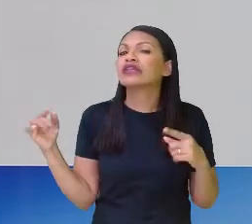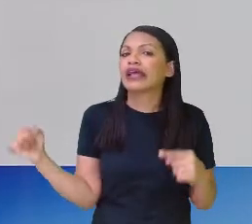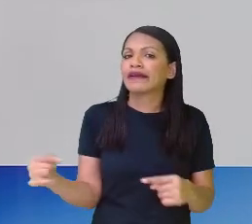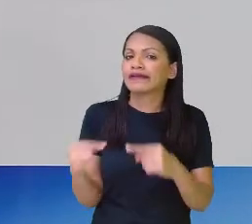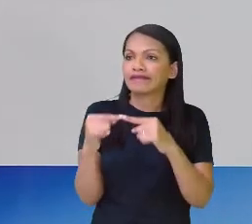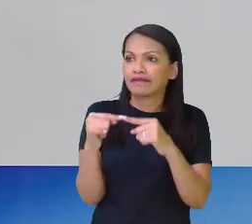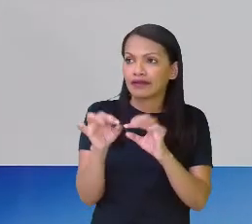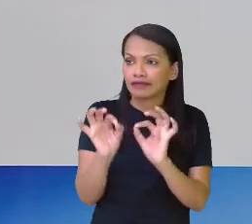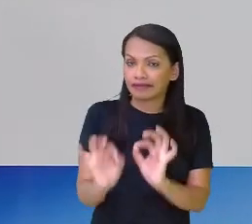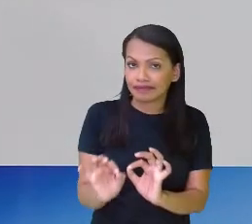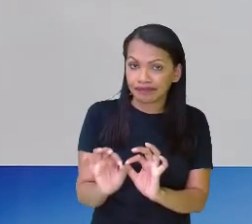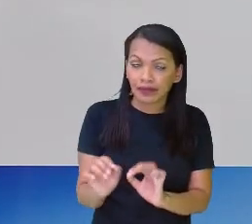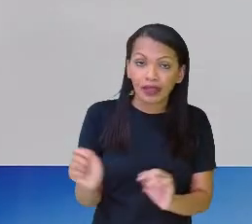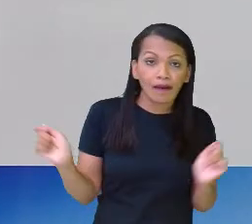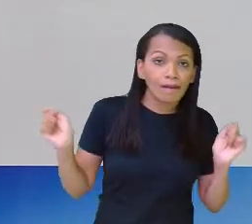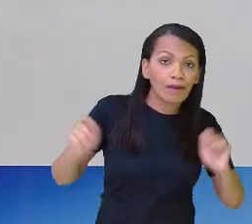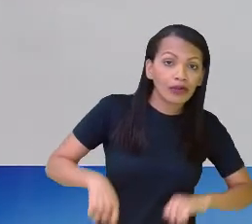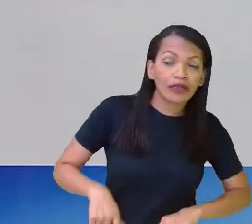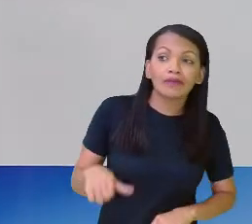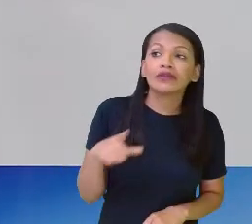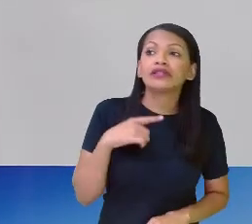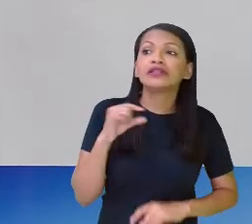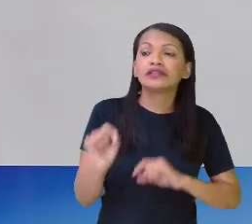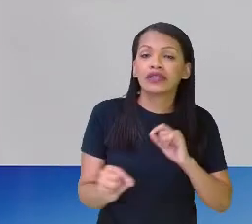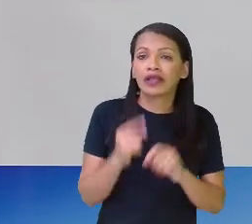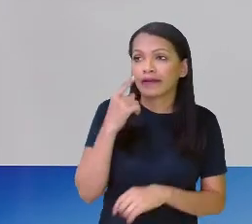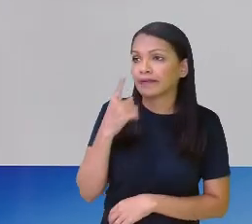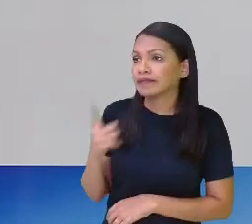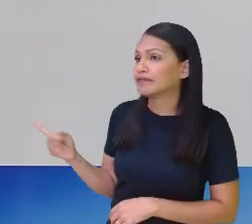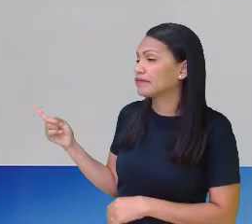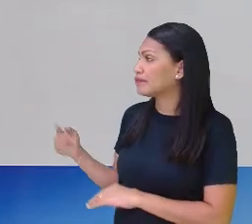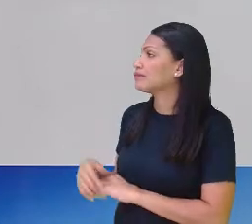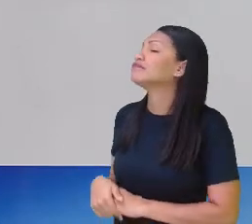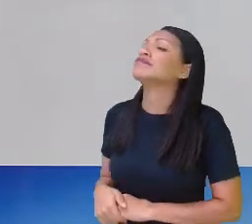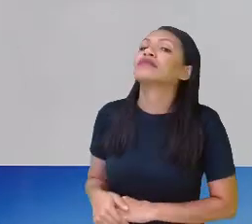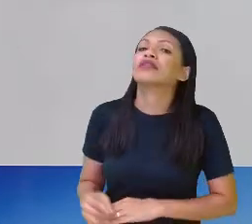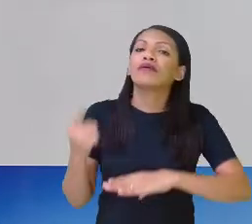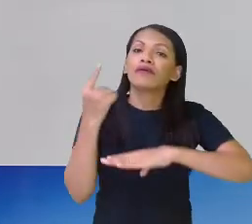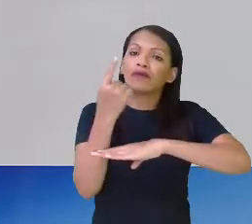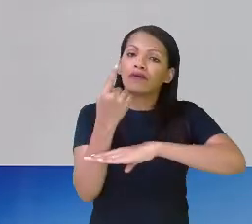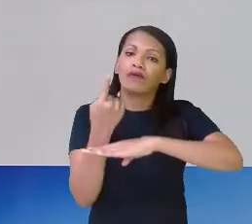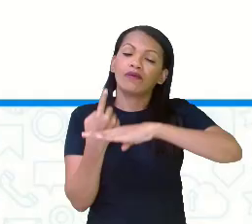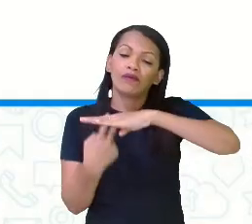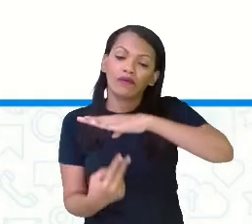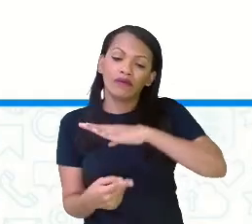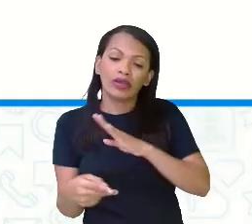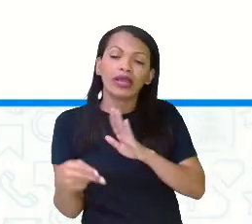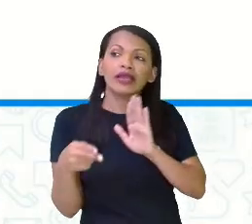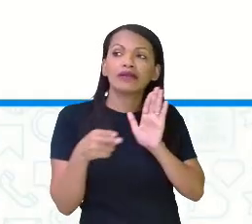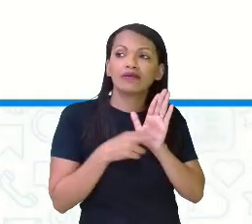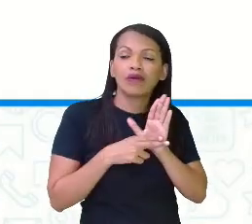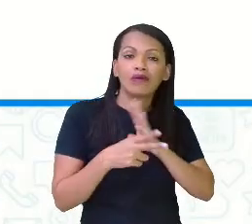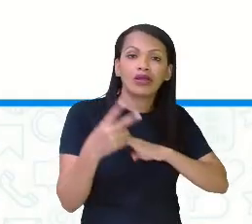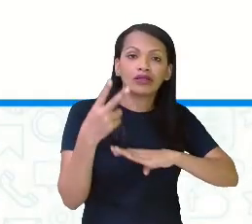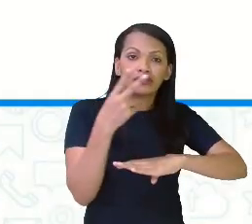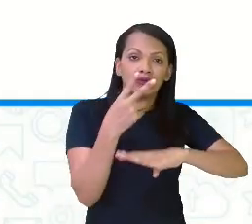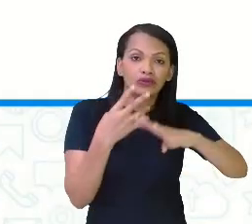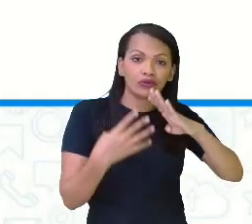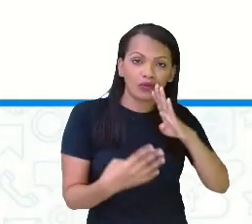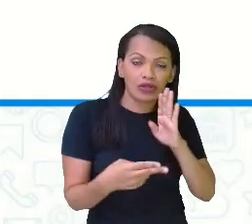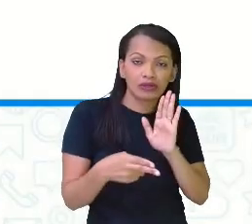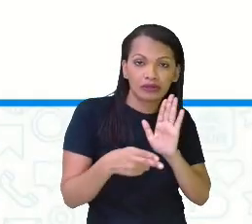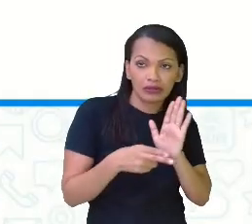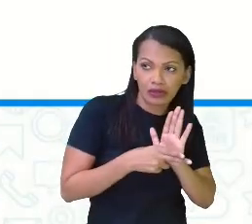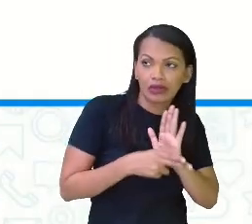beleza? Então, podemos dizer que metade é igual a dois quartos, que é igual a quatro oitavos. Isso é